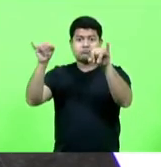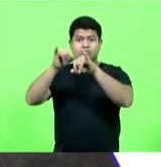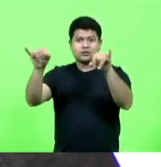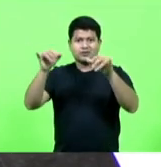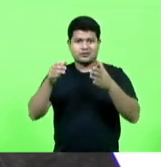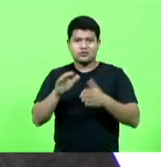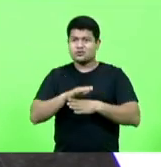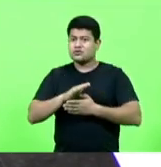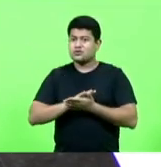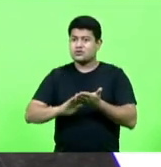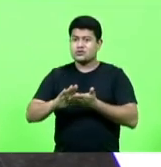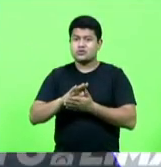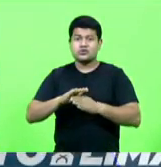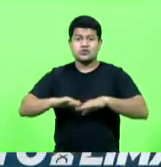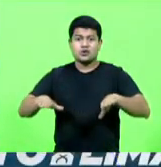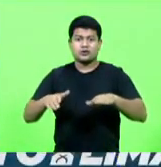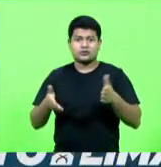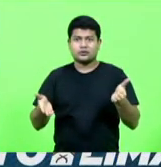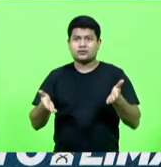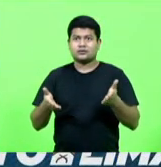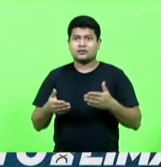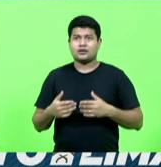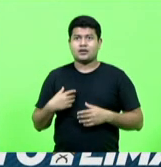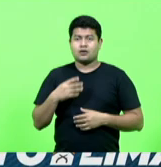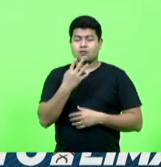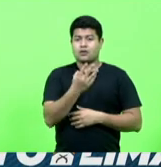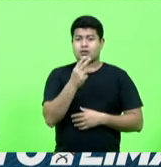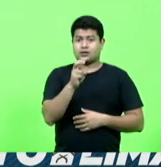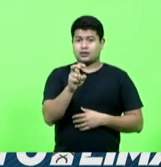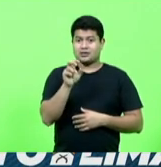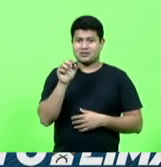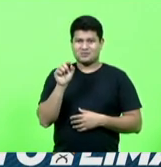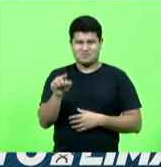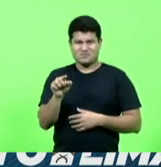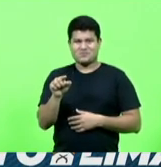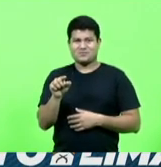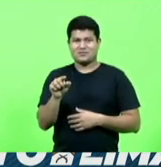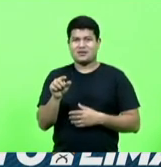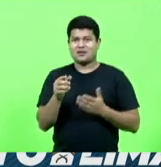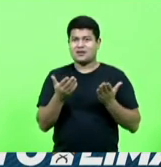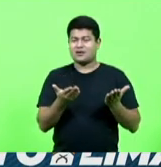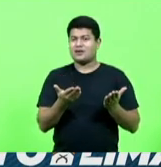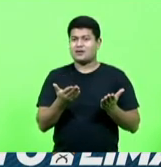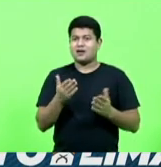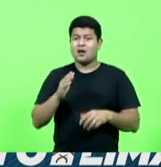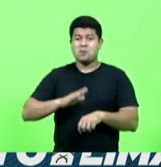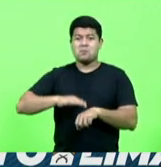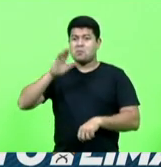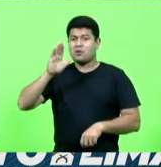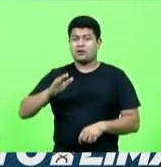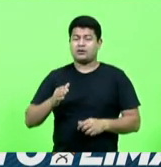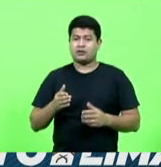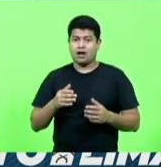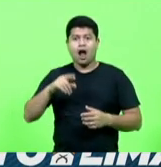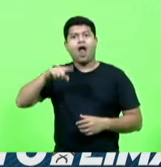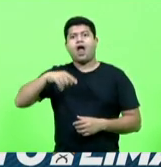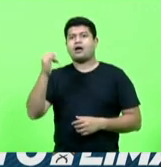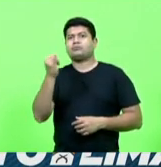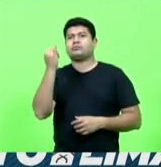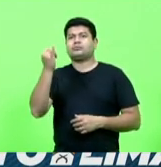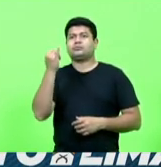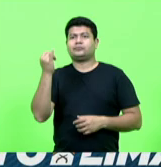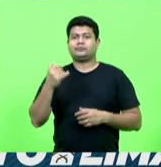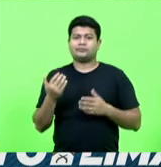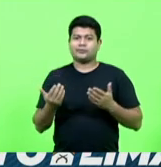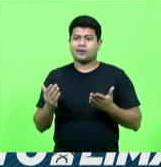$ 435.617,99,00, que são muito importantes. Diz um